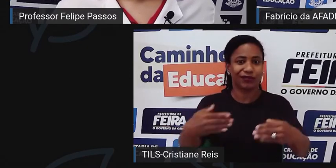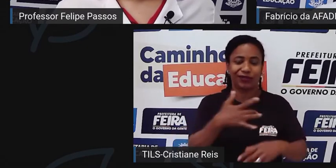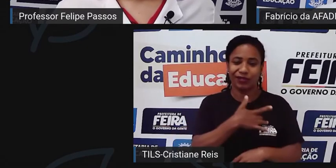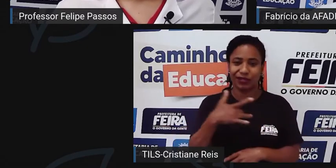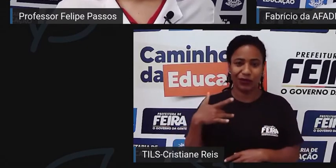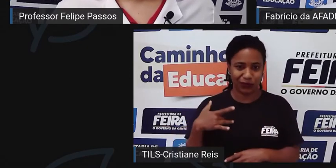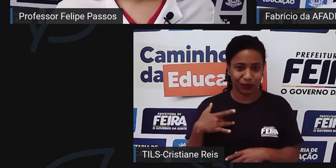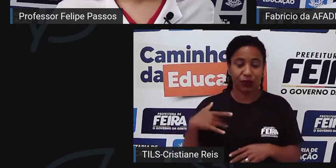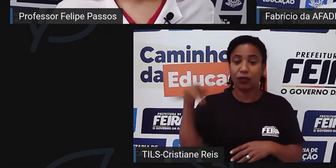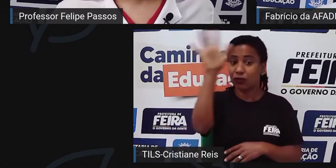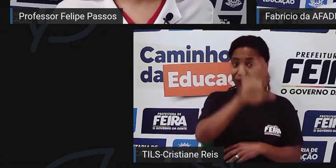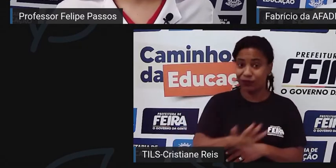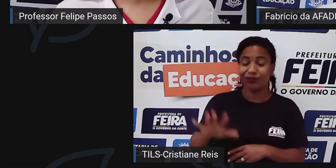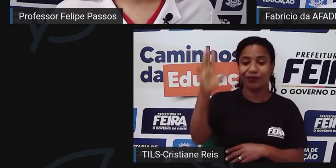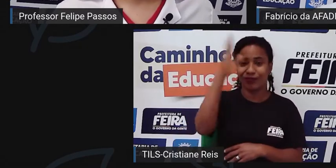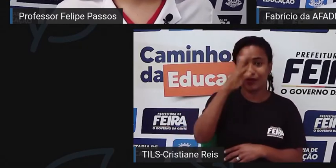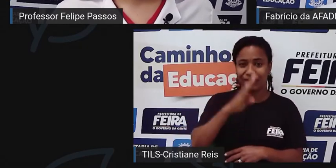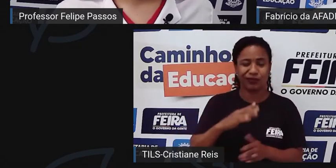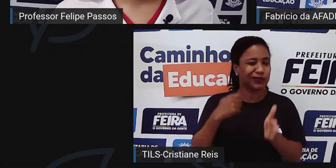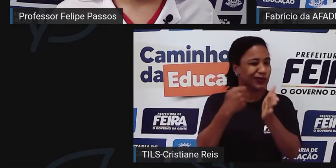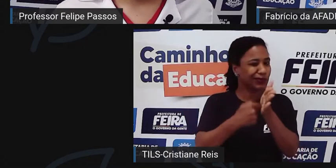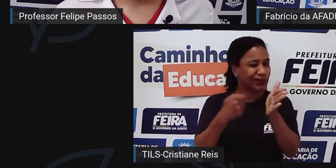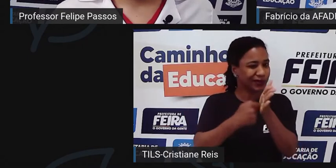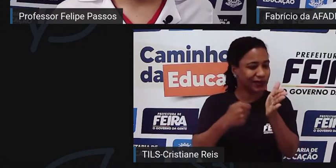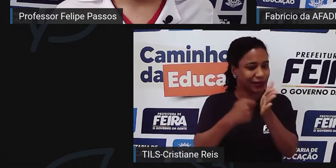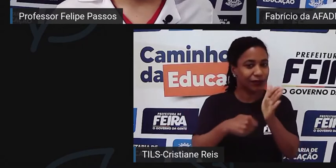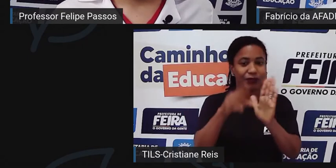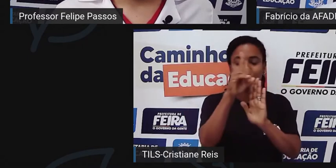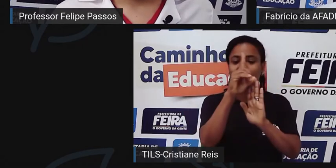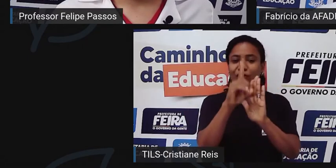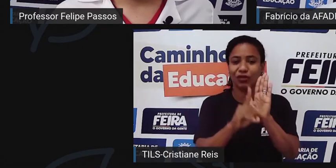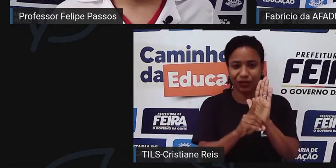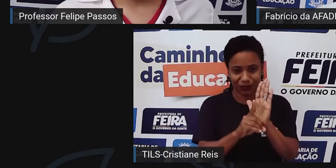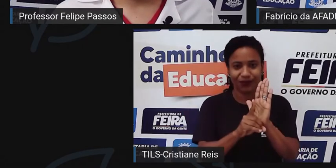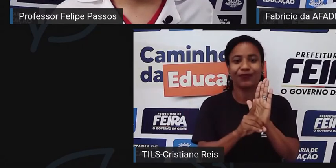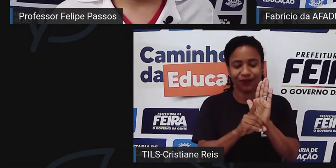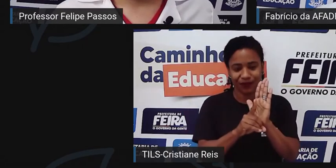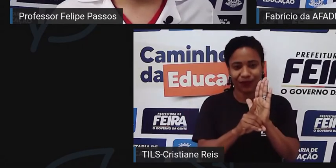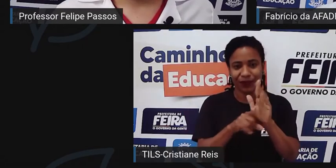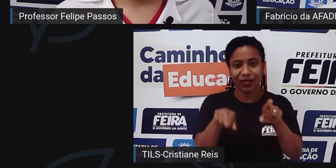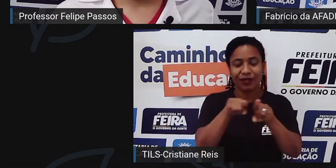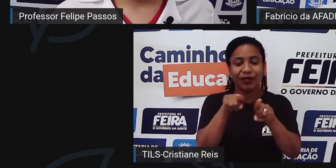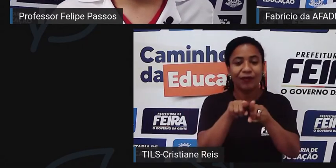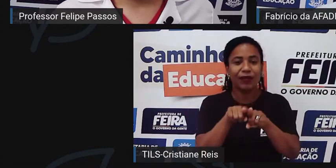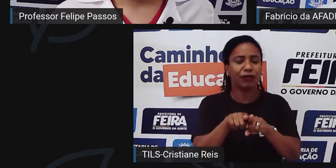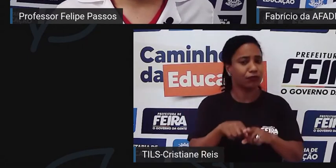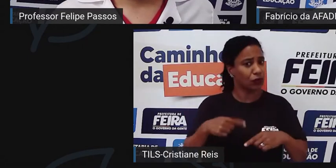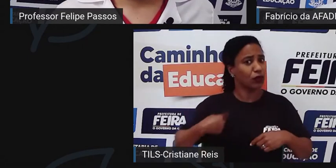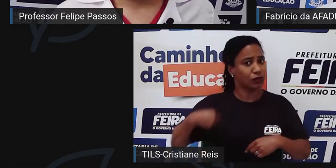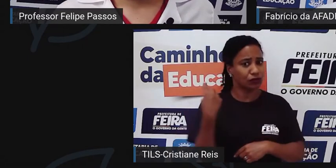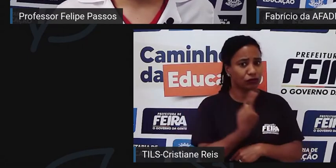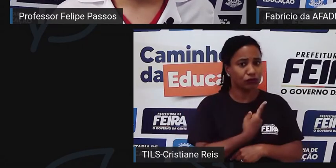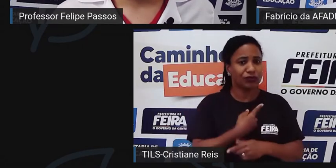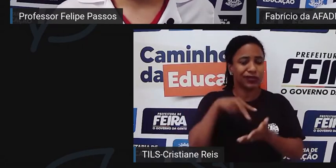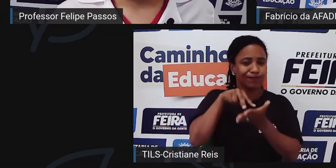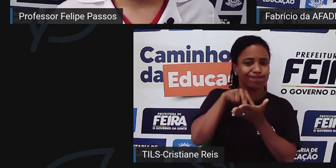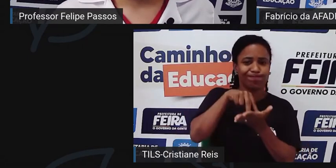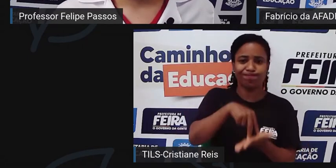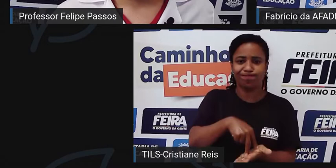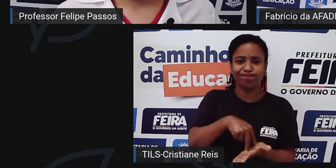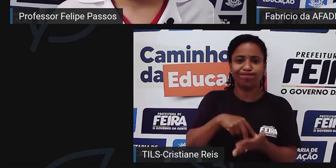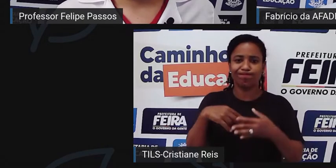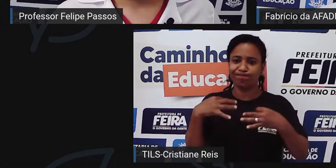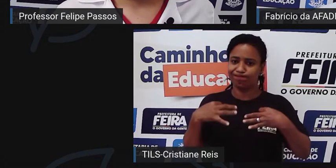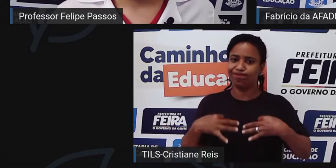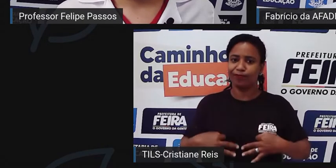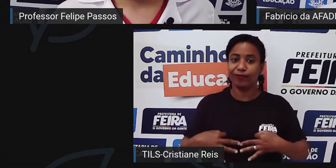Brasil, por lutar mesmo por direito, lutando mesmo por dignidade. como eu falei no início,